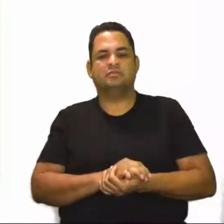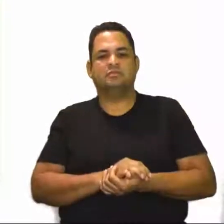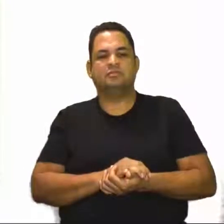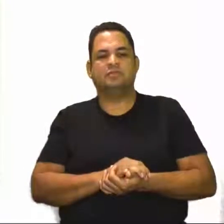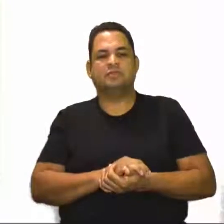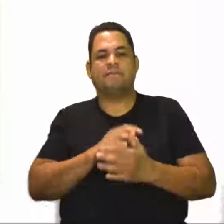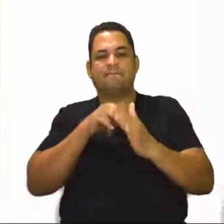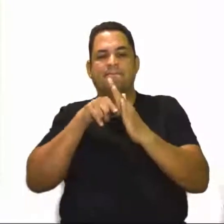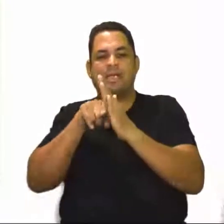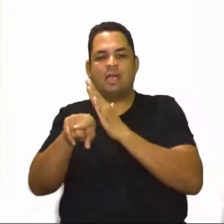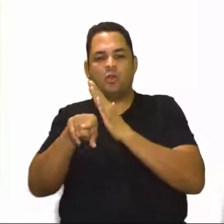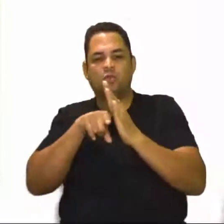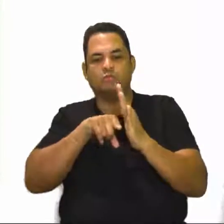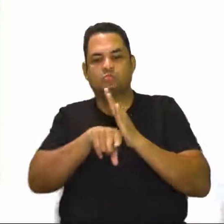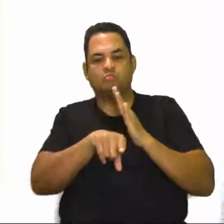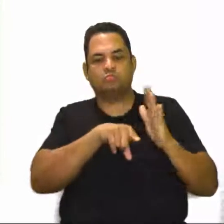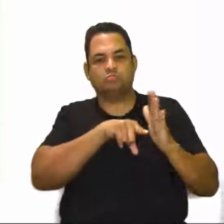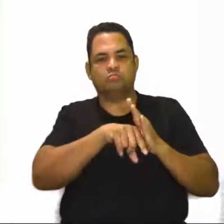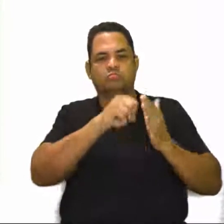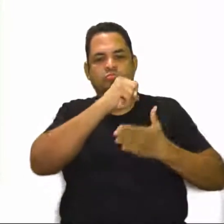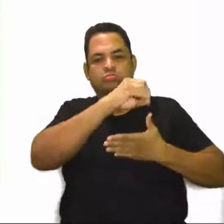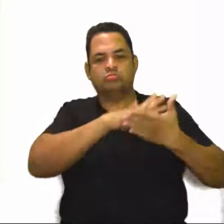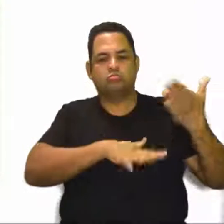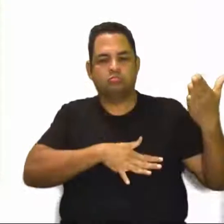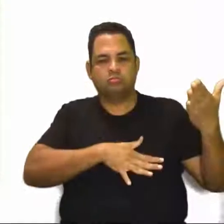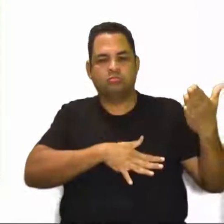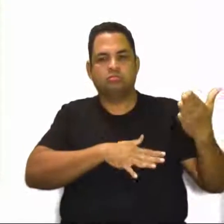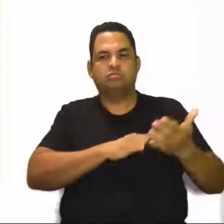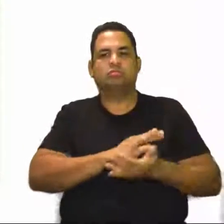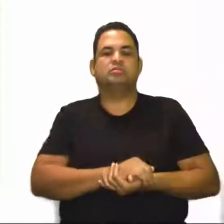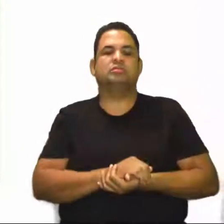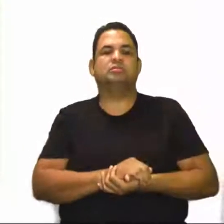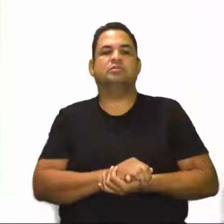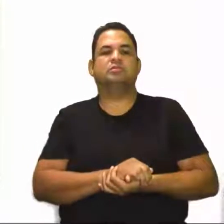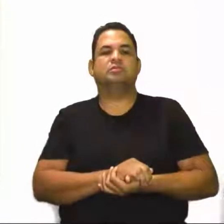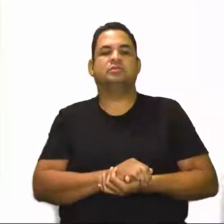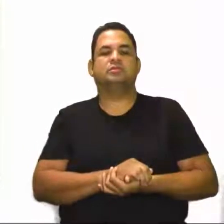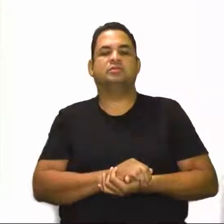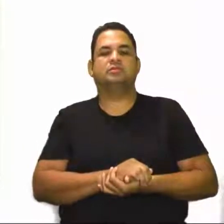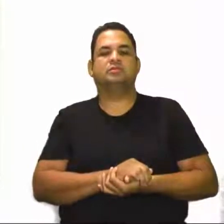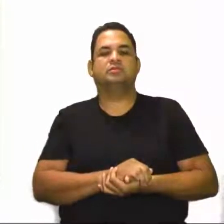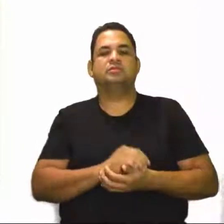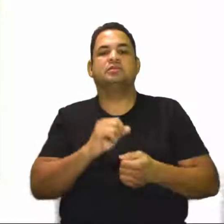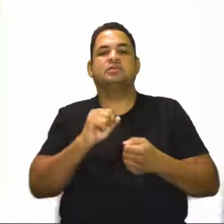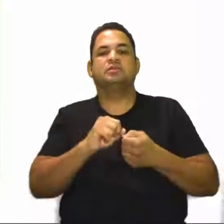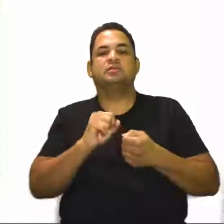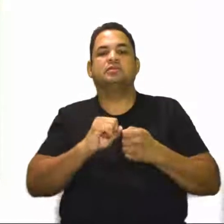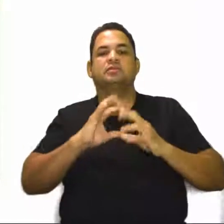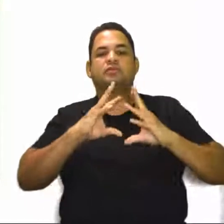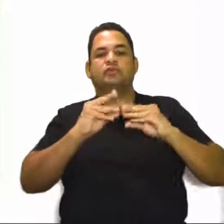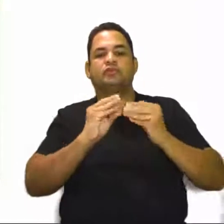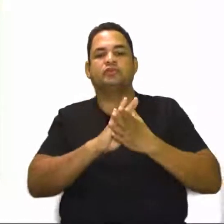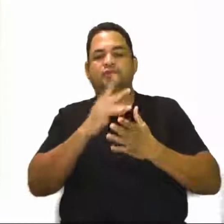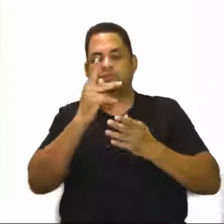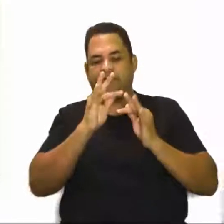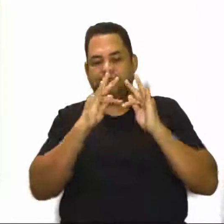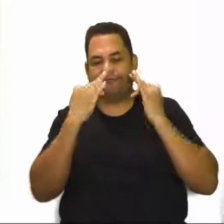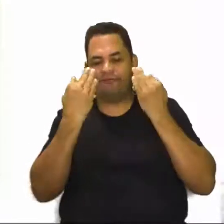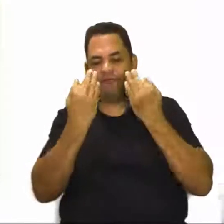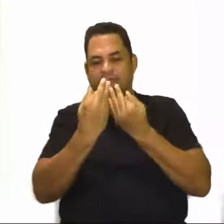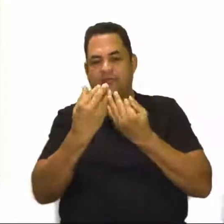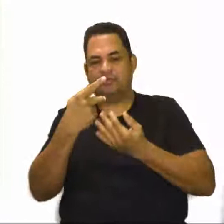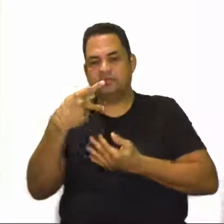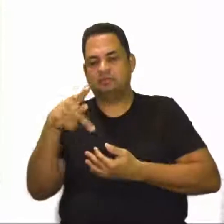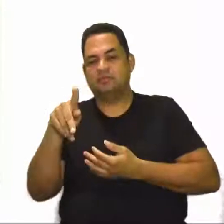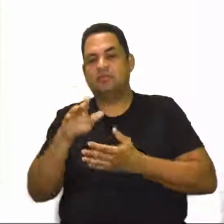questionário. Nós vamos aplicar um questionário. E você vai aplicar esse questionário com toda a sua família da sua casa aí,